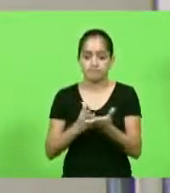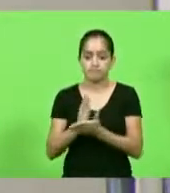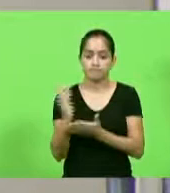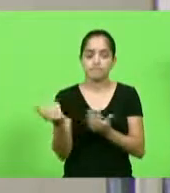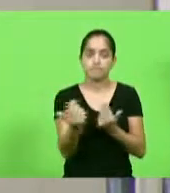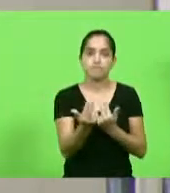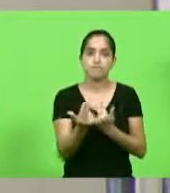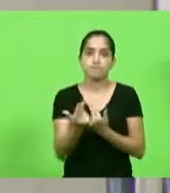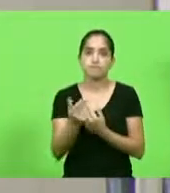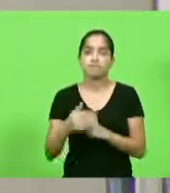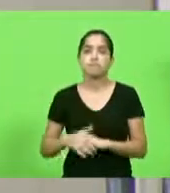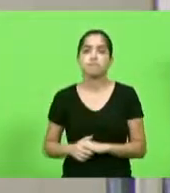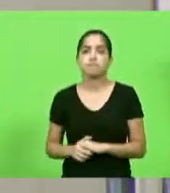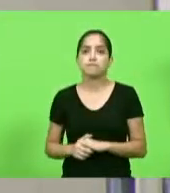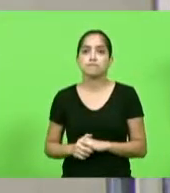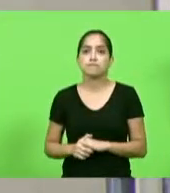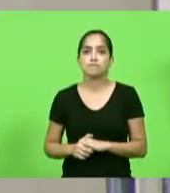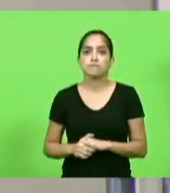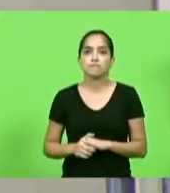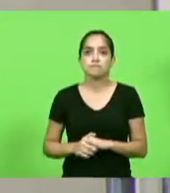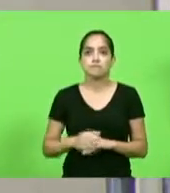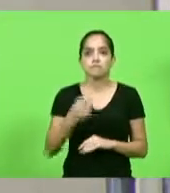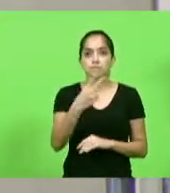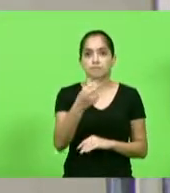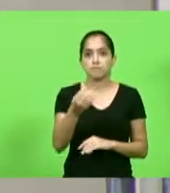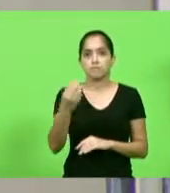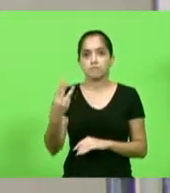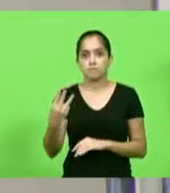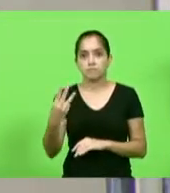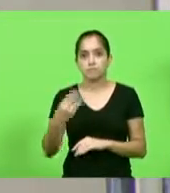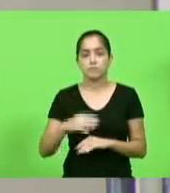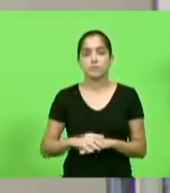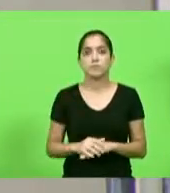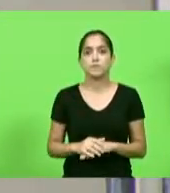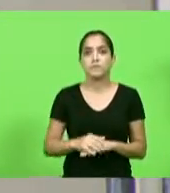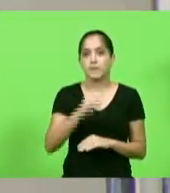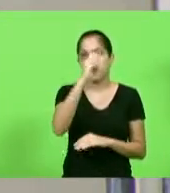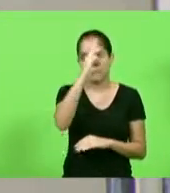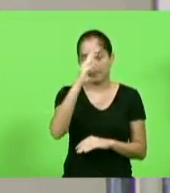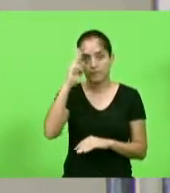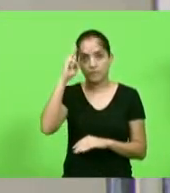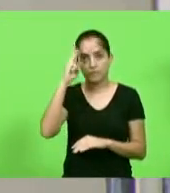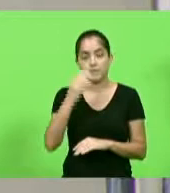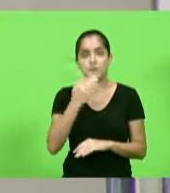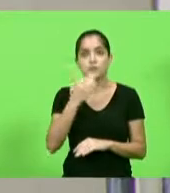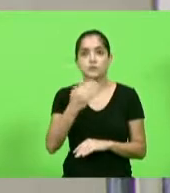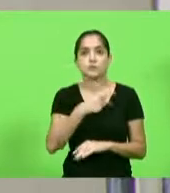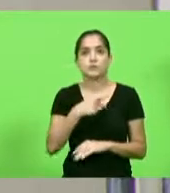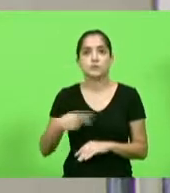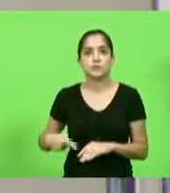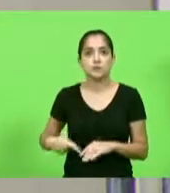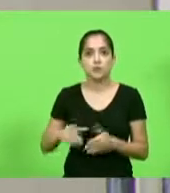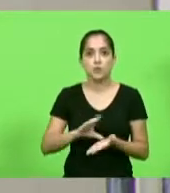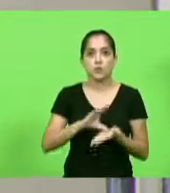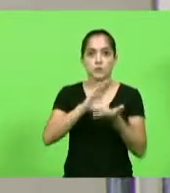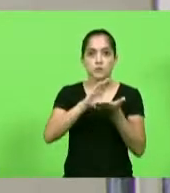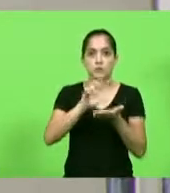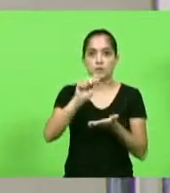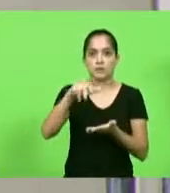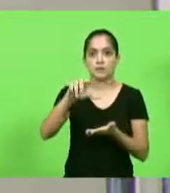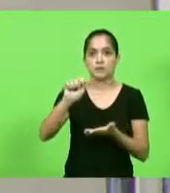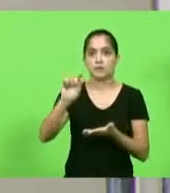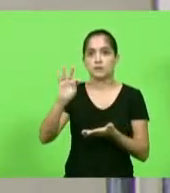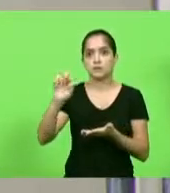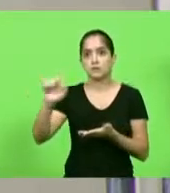aprovado por unanimidade. Moção 263, autoria, deputado Valnei Weber, apelando ao presidente do Conselho Diretor da Anatel,